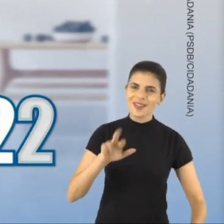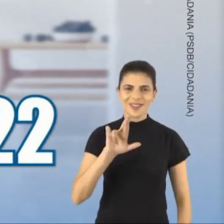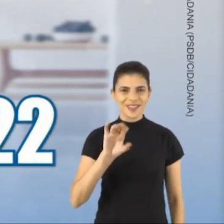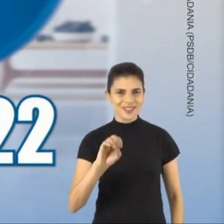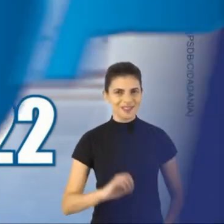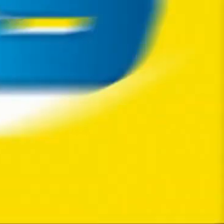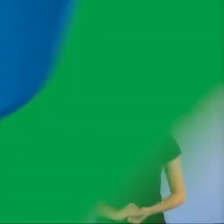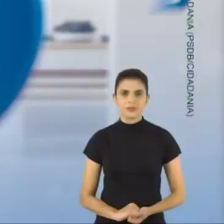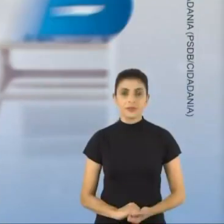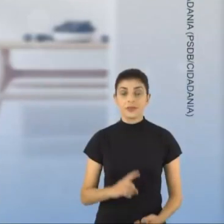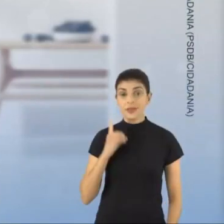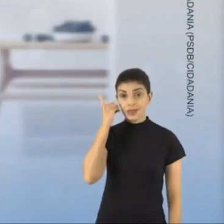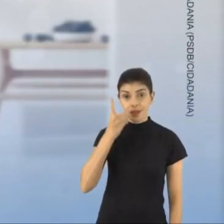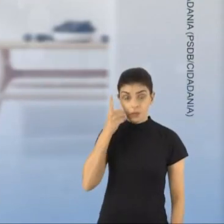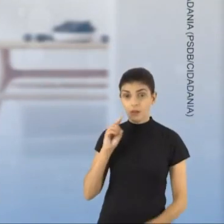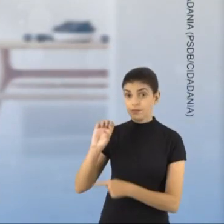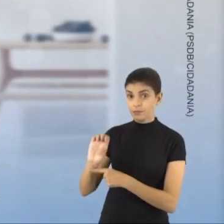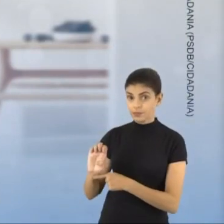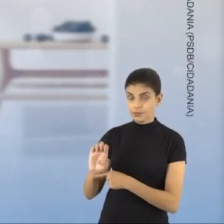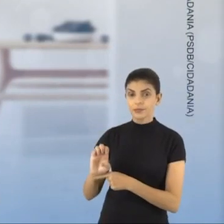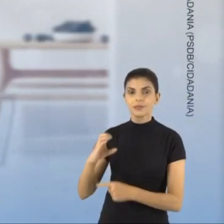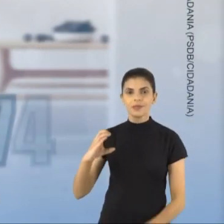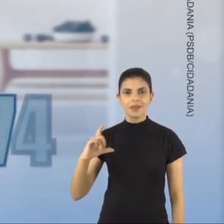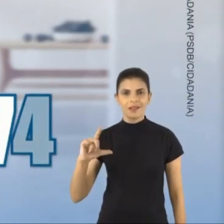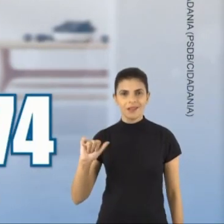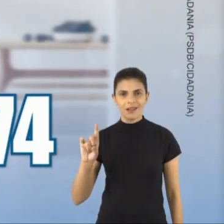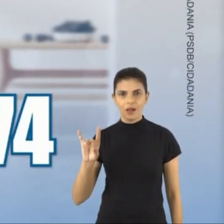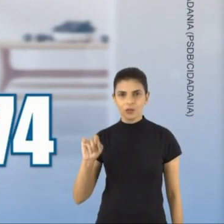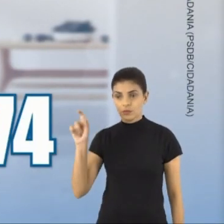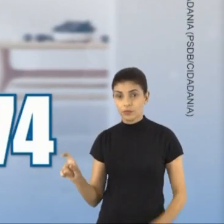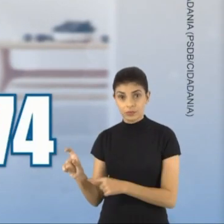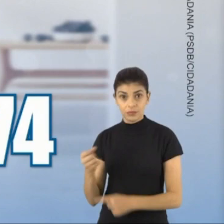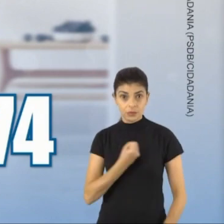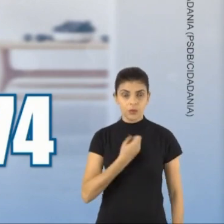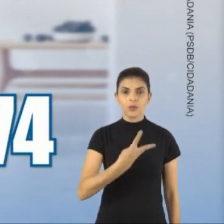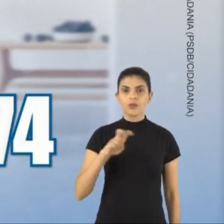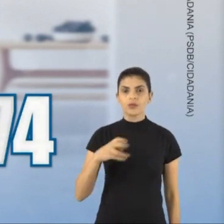Lutando pelo Rio. Para deputado estadual, Cláudio Mexicano.